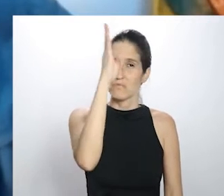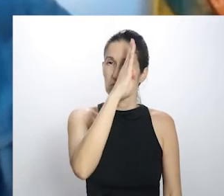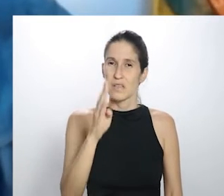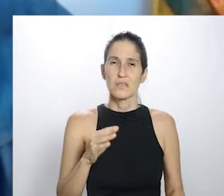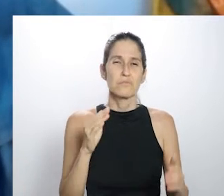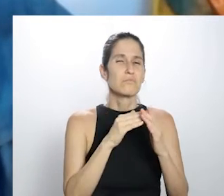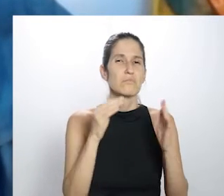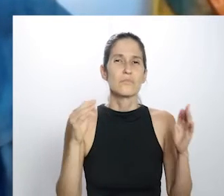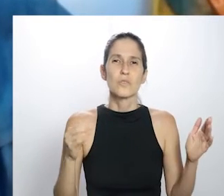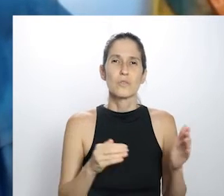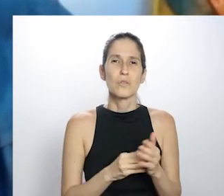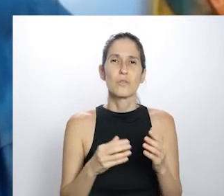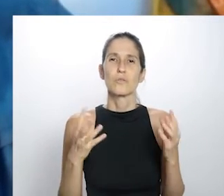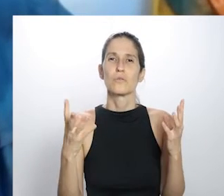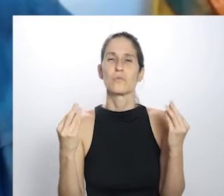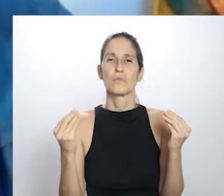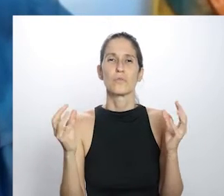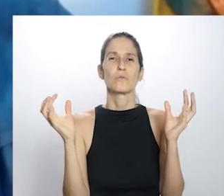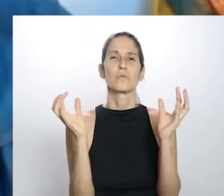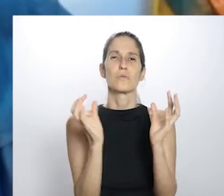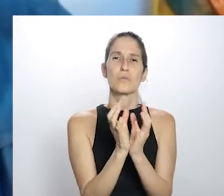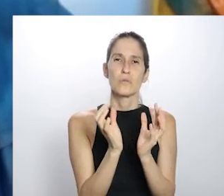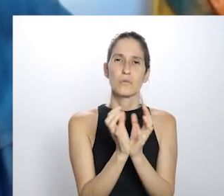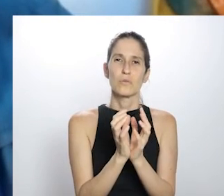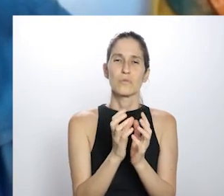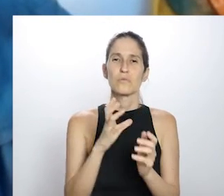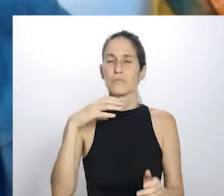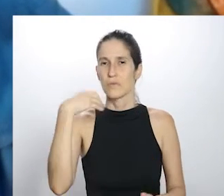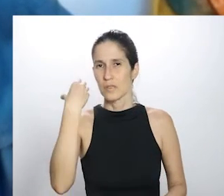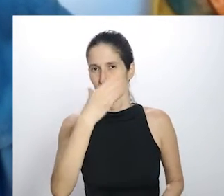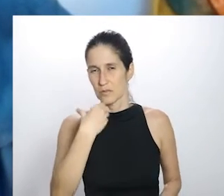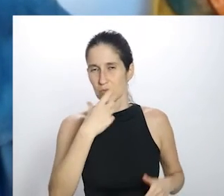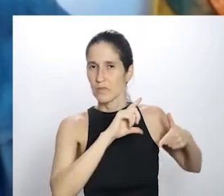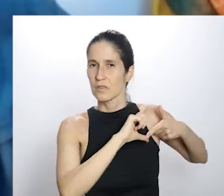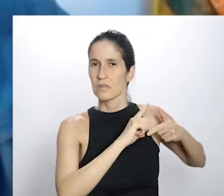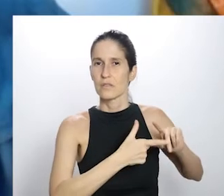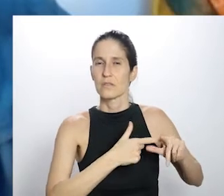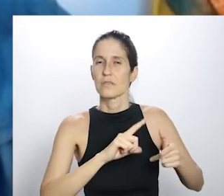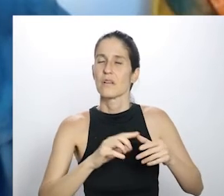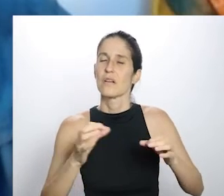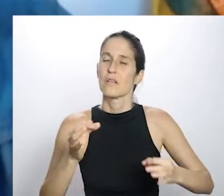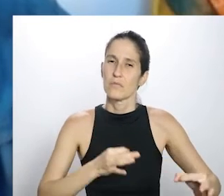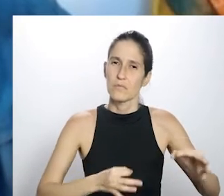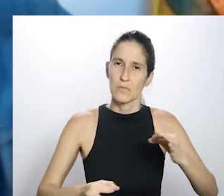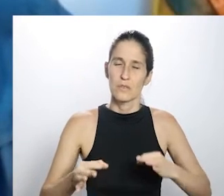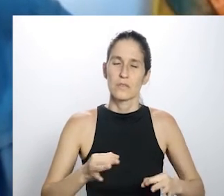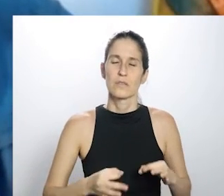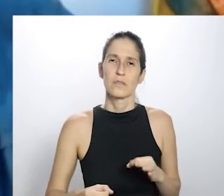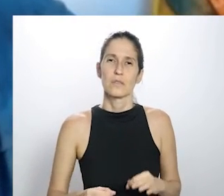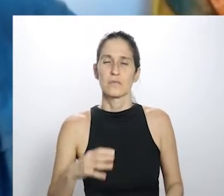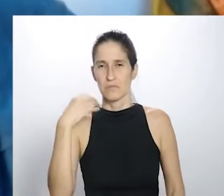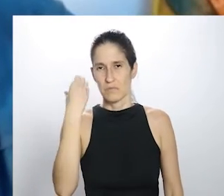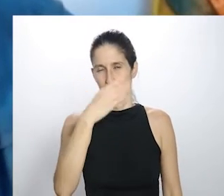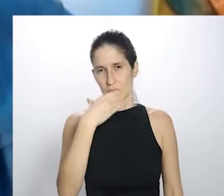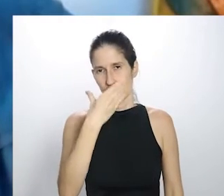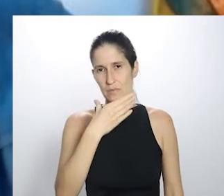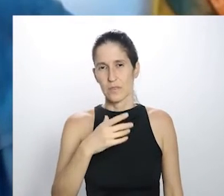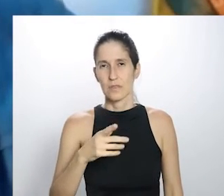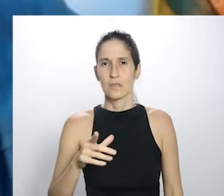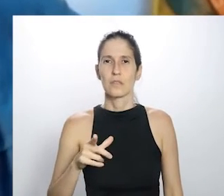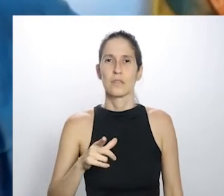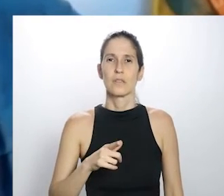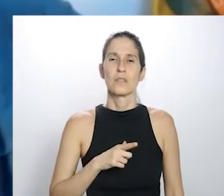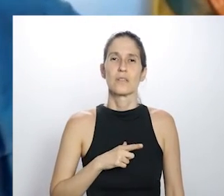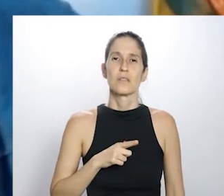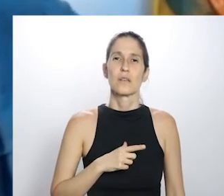todo esse movimento de cultura popular, de grupos, de coletivos, de projetos mesmo, de produção e tal,